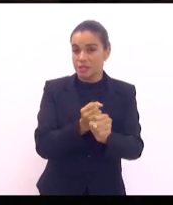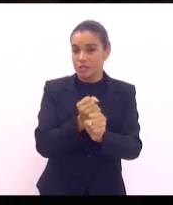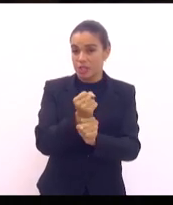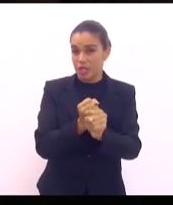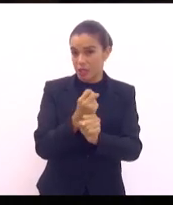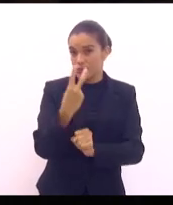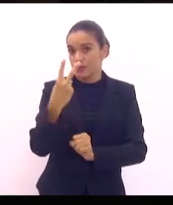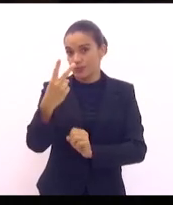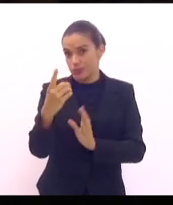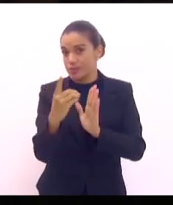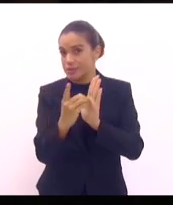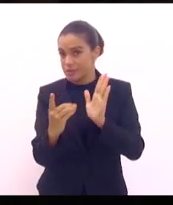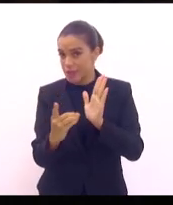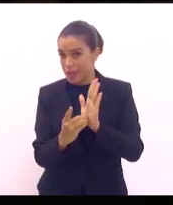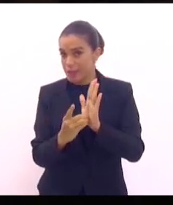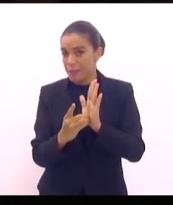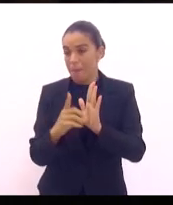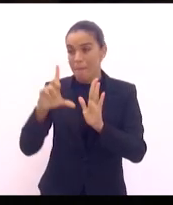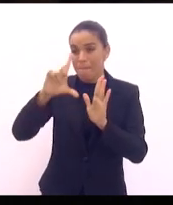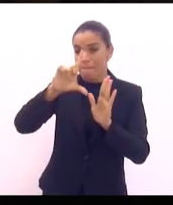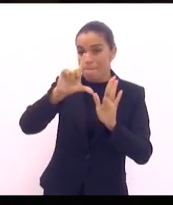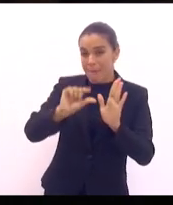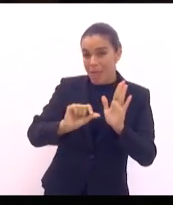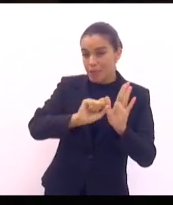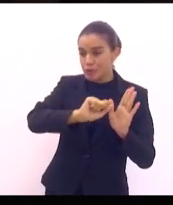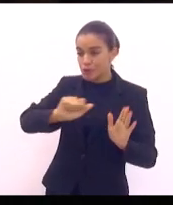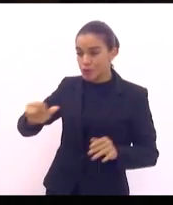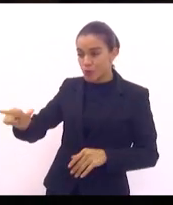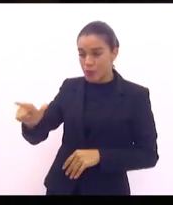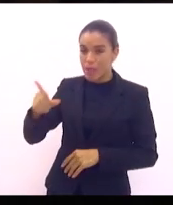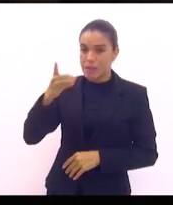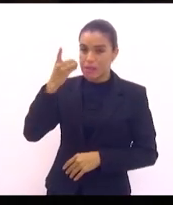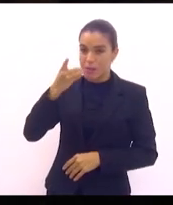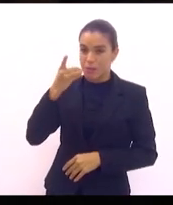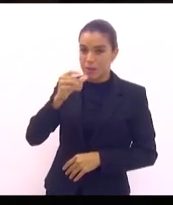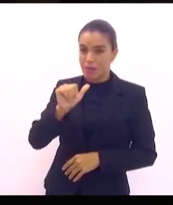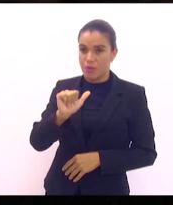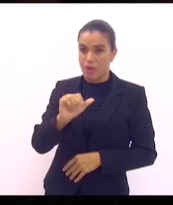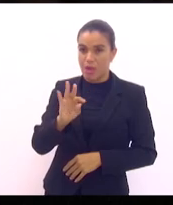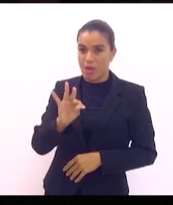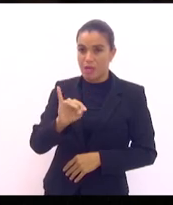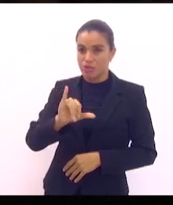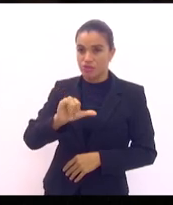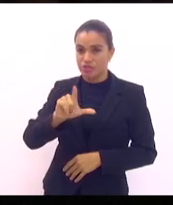menos que o deputado Atila Nunes, que eu tenho